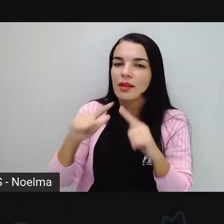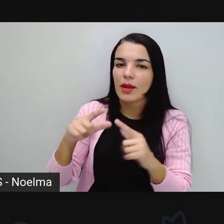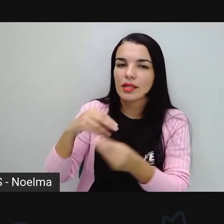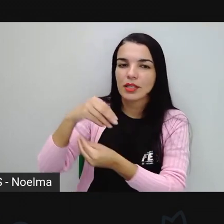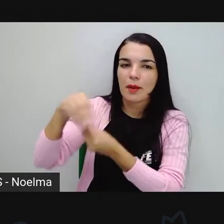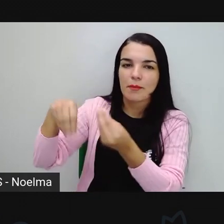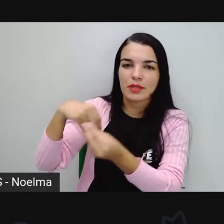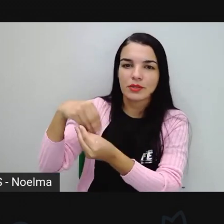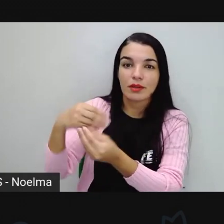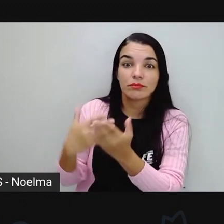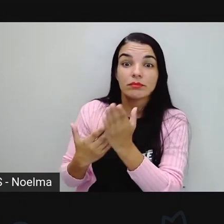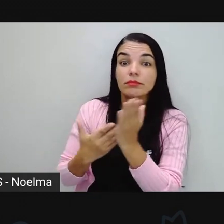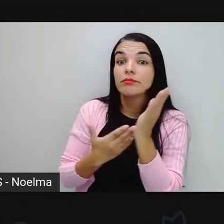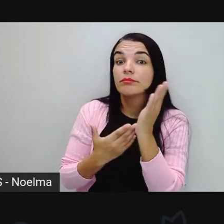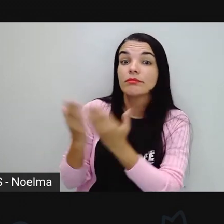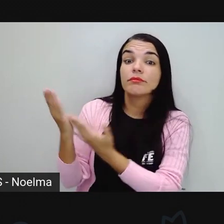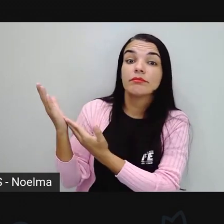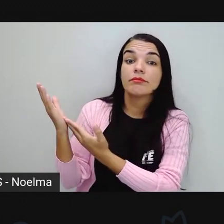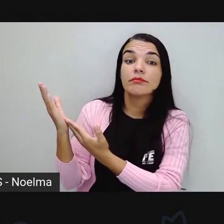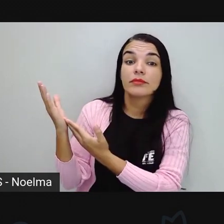O que que significa isso aqui?